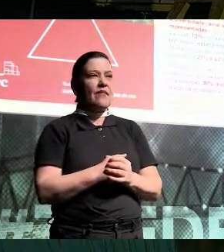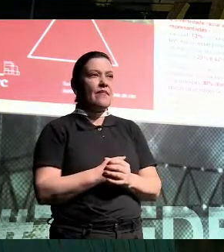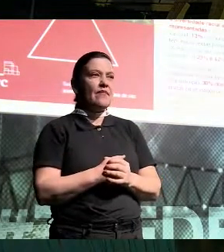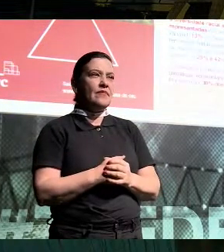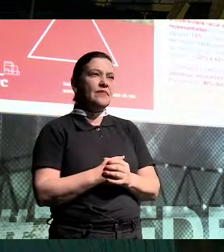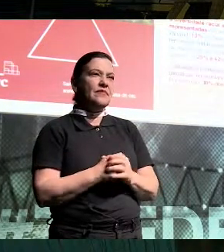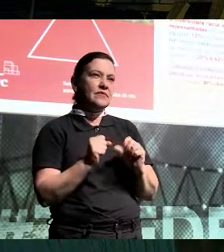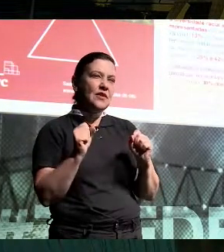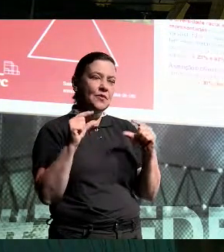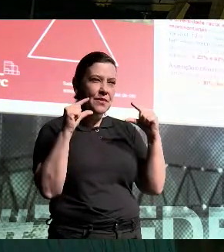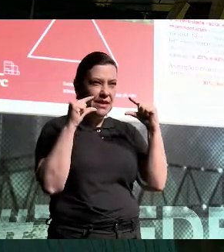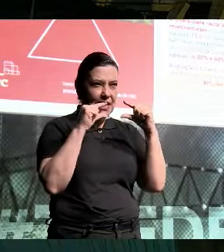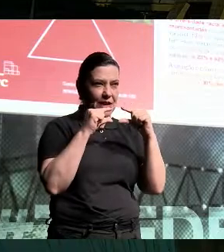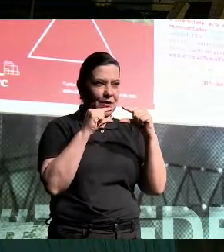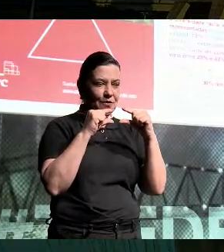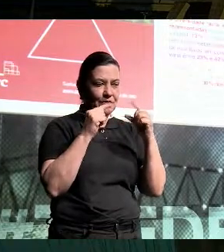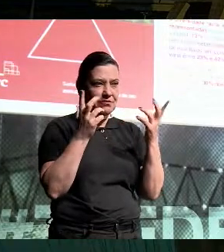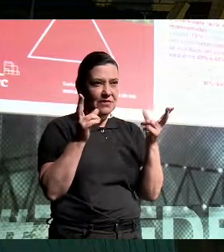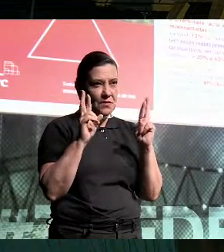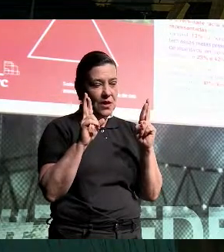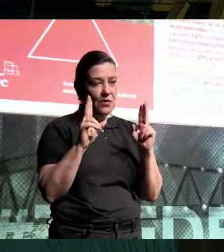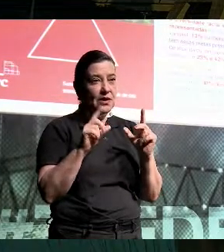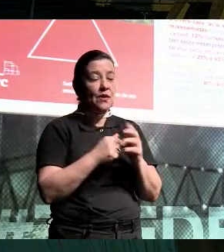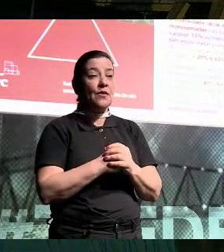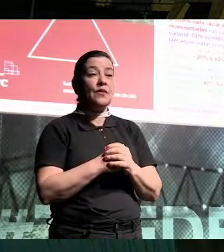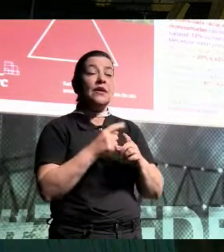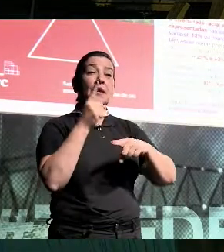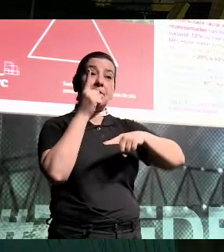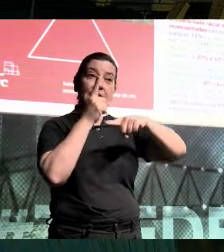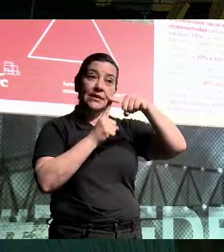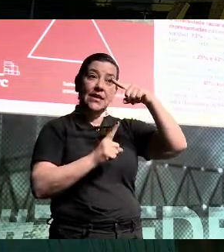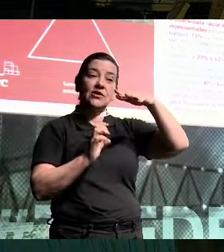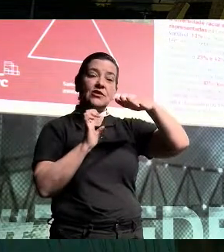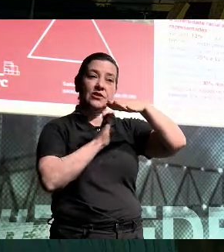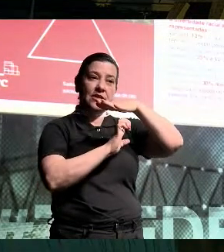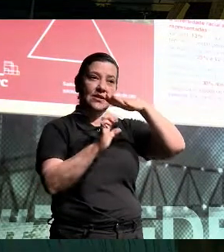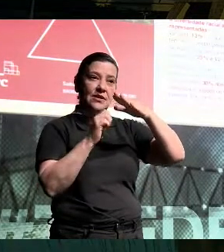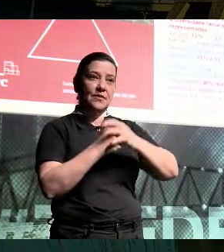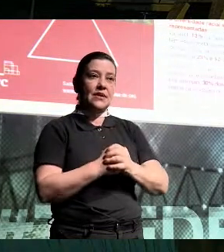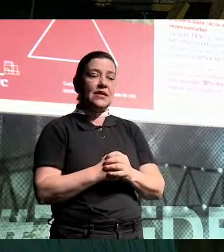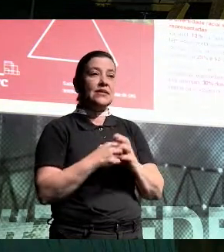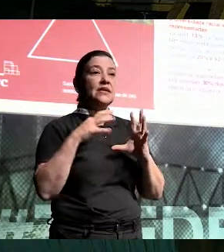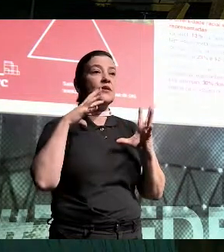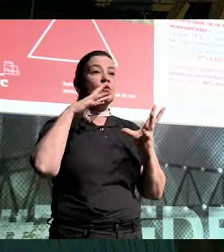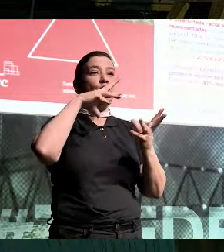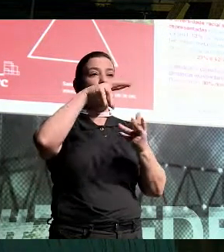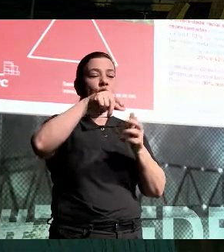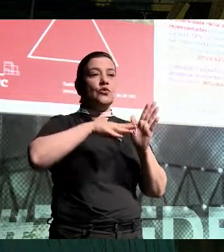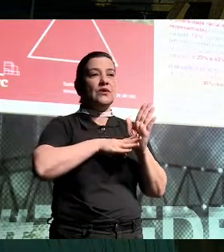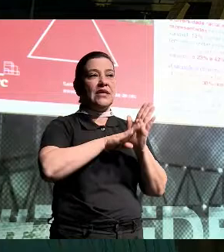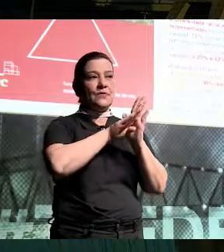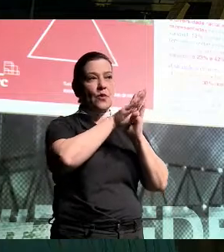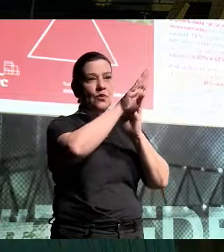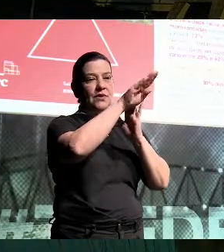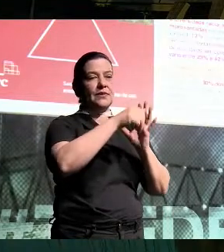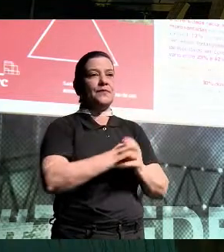pequeno, espero que não. Mas hoje metade das empresas, e aí falando dentro do mundo da bolsa de valores.